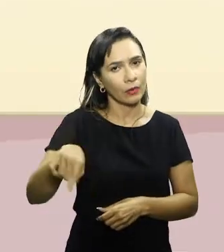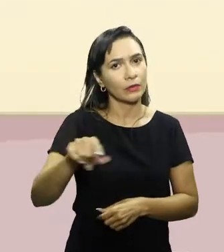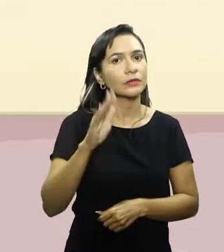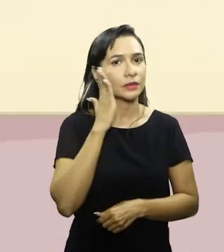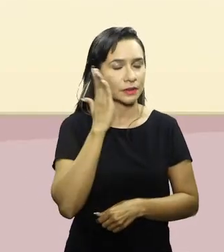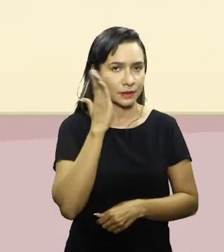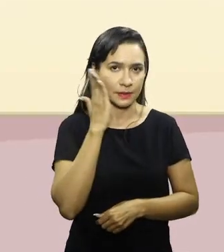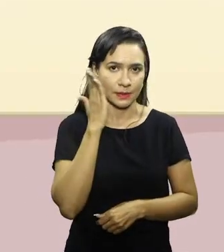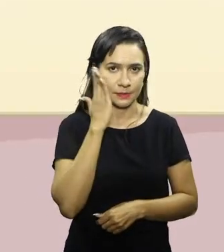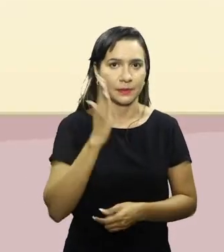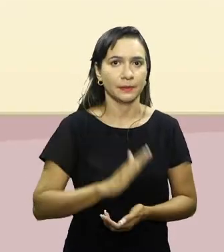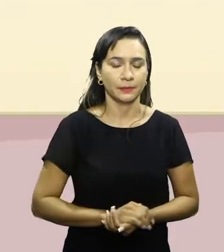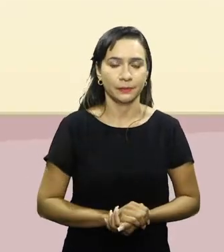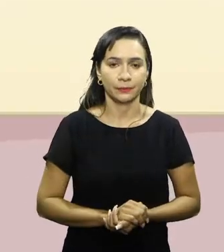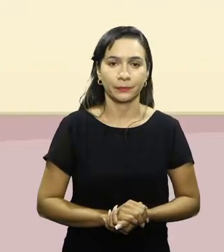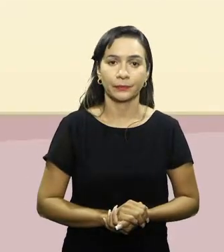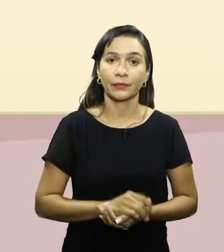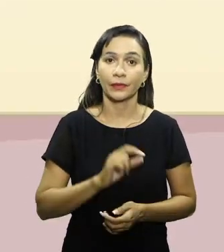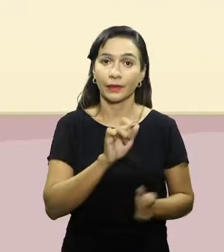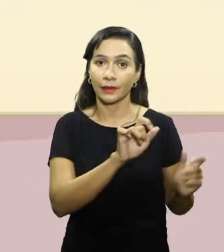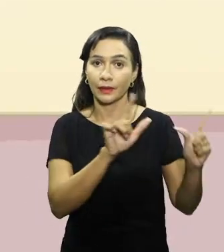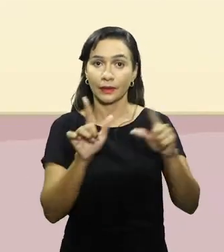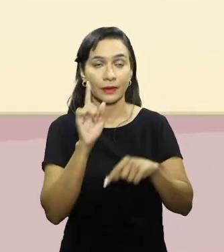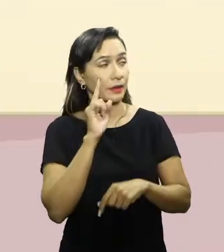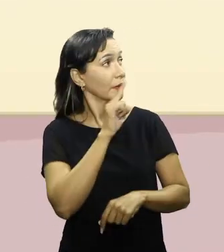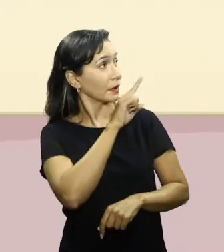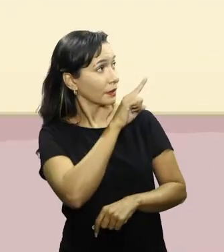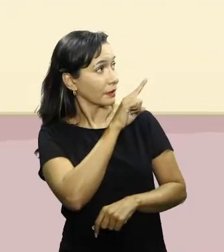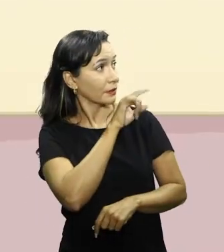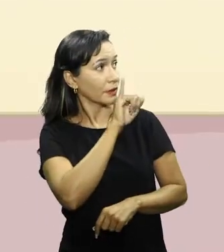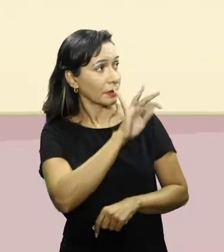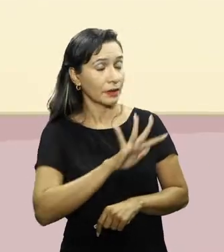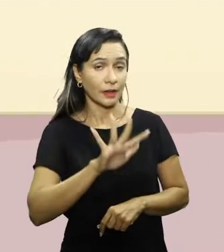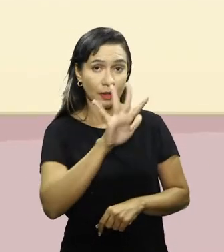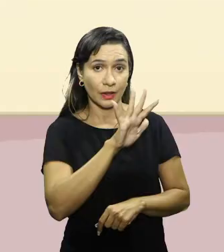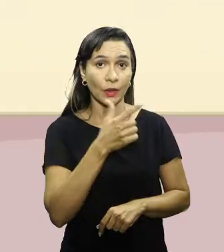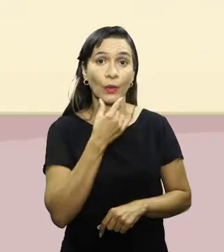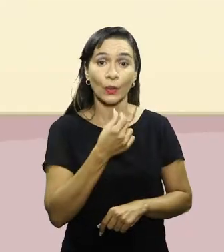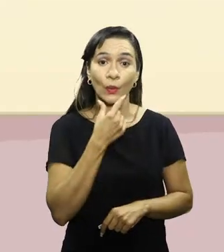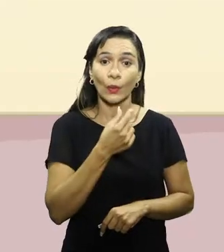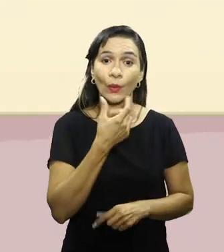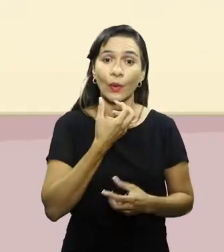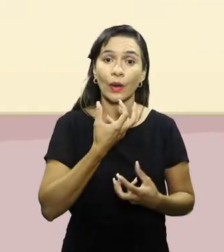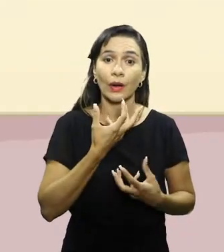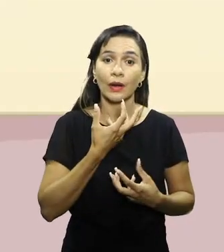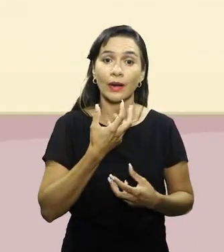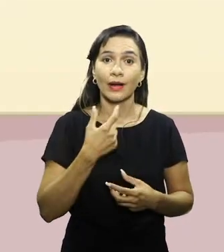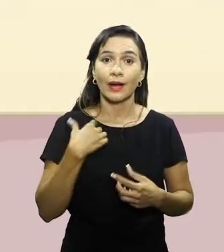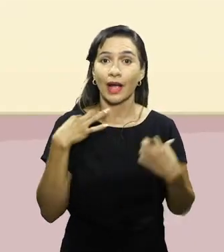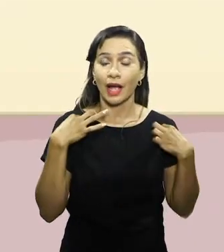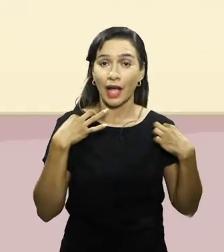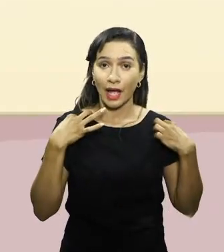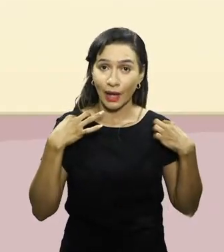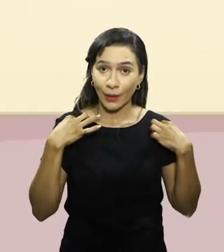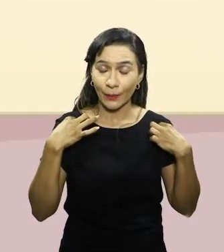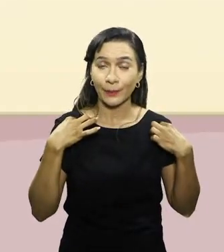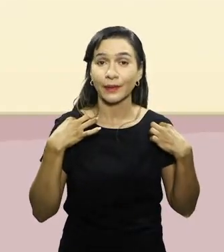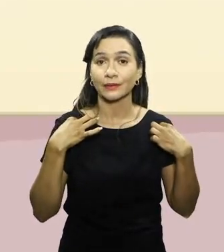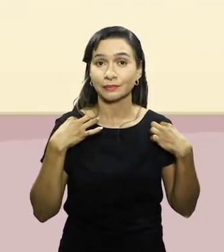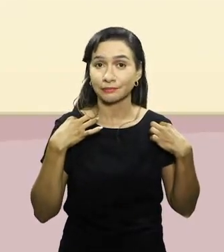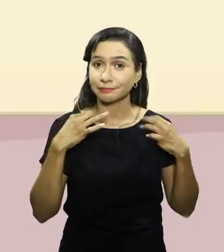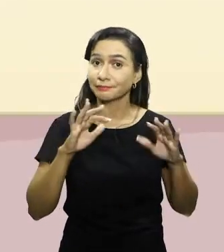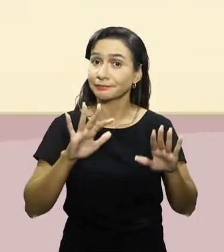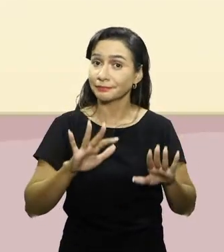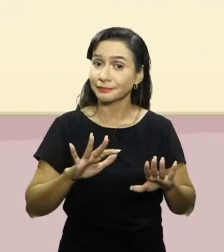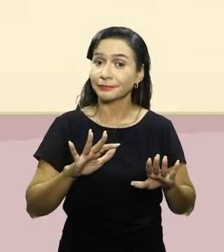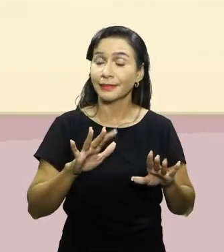saiba sobre isso, certo? Nesse slide, que está sendo mostrado do lado direito, a imagem de um homem que está com vestimentas de prática de exercício físico,